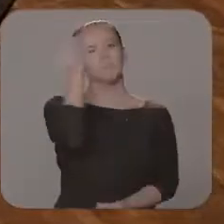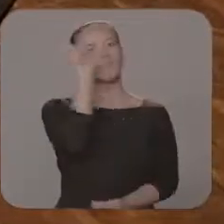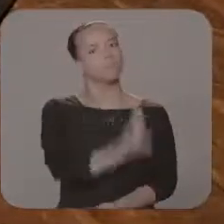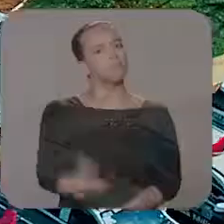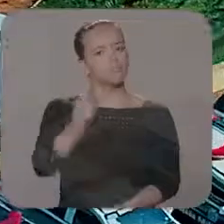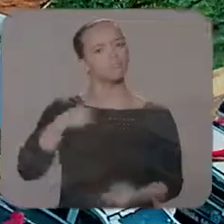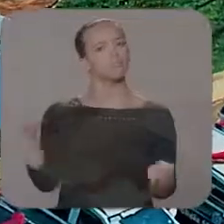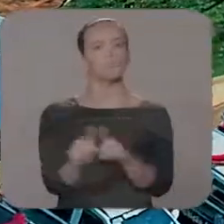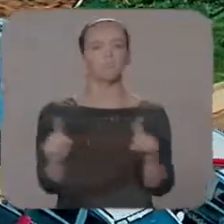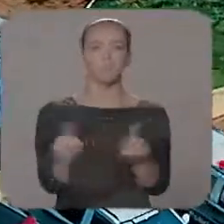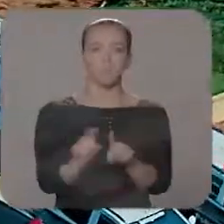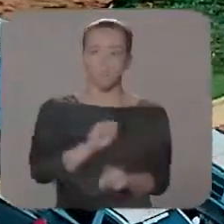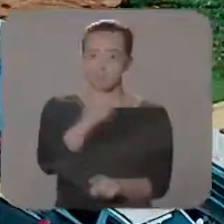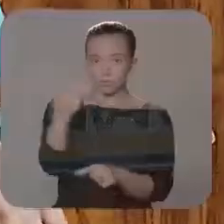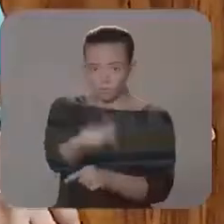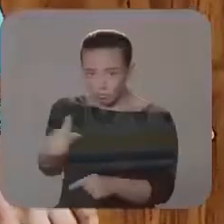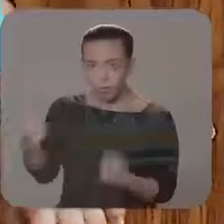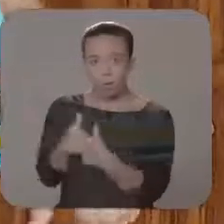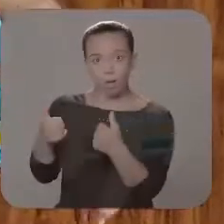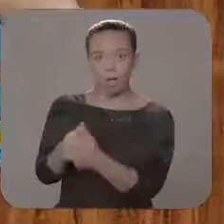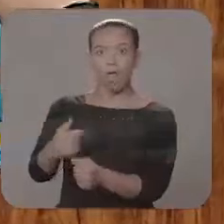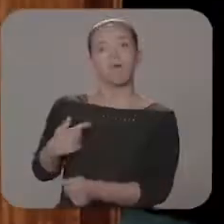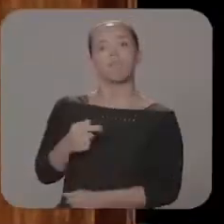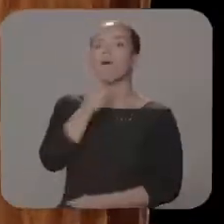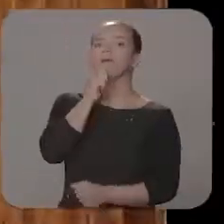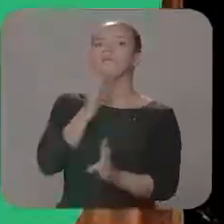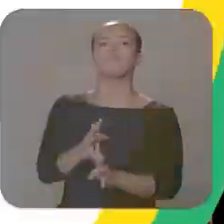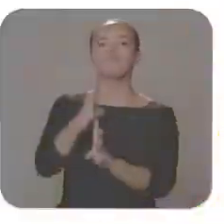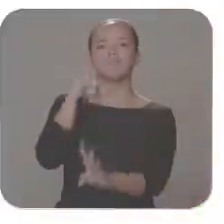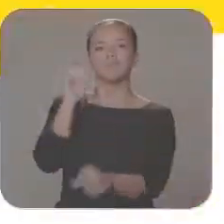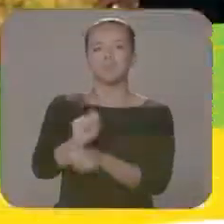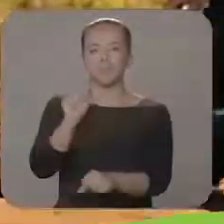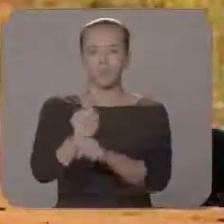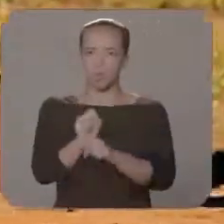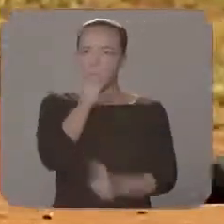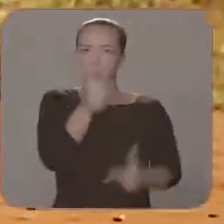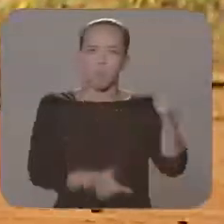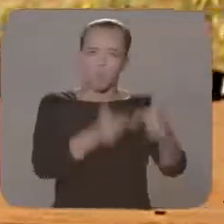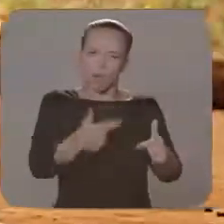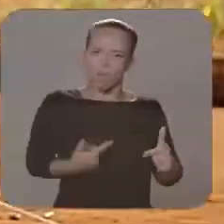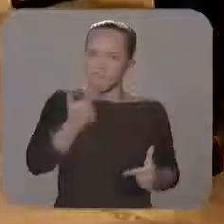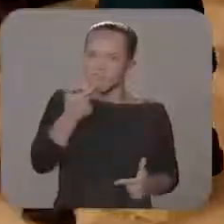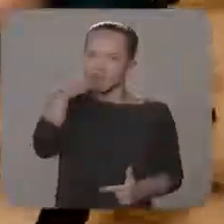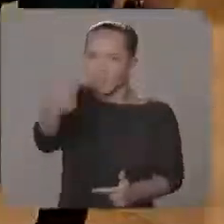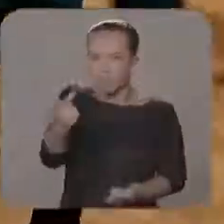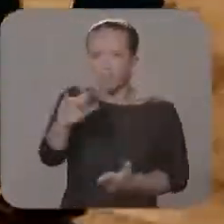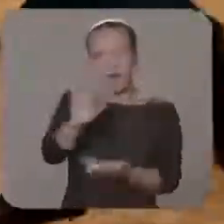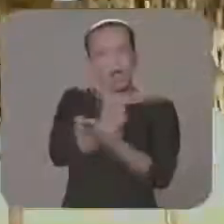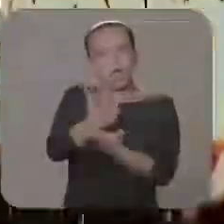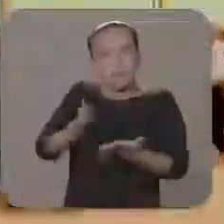infraestrutura, na compra de novos equipamentos e na valorização profissional. 1.700 novos policiais foram